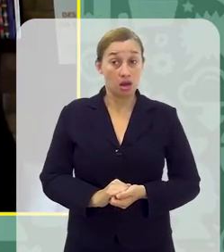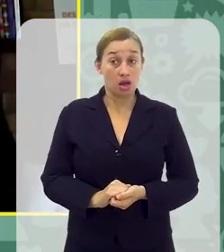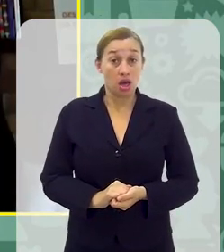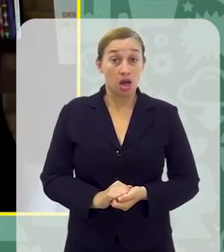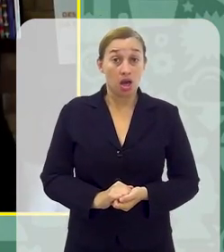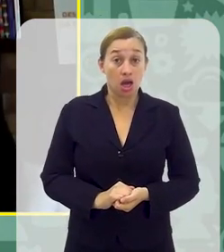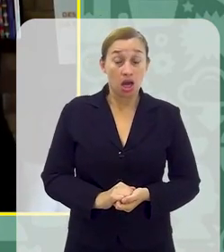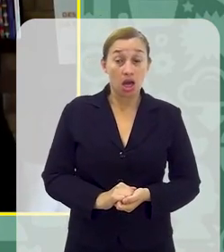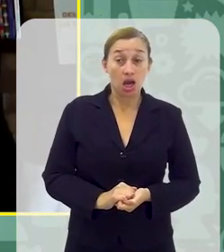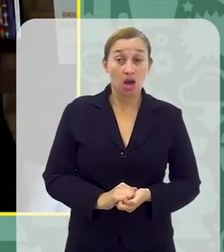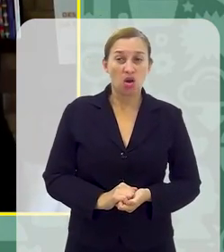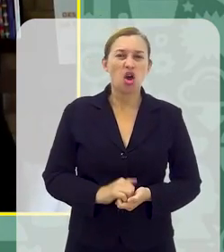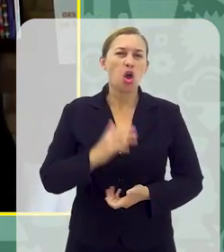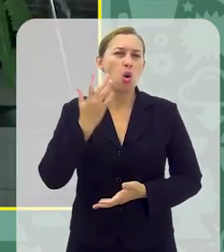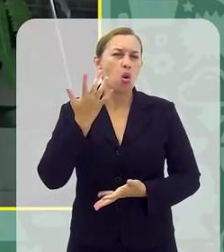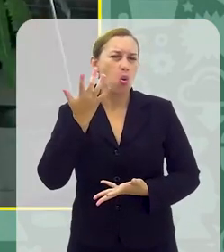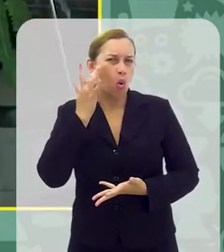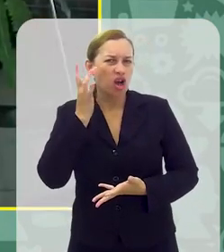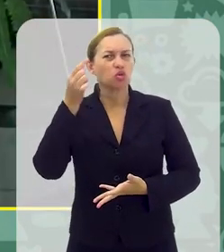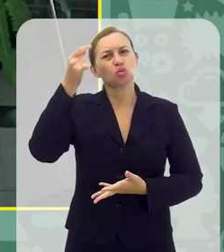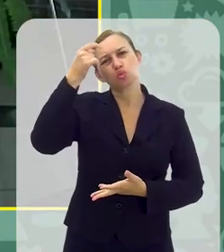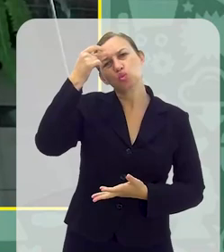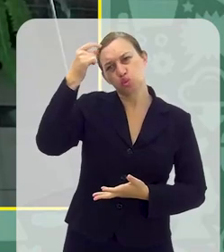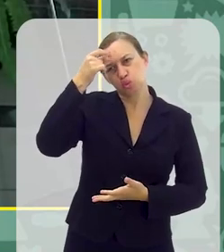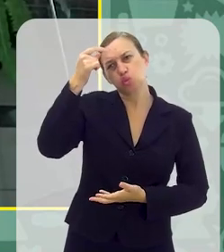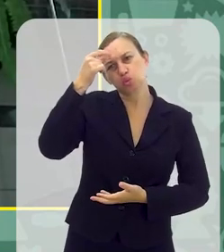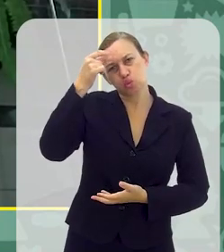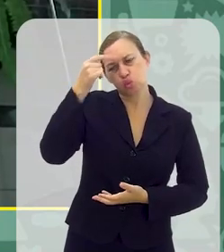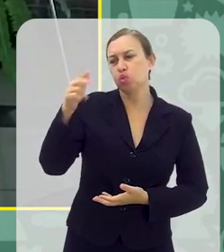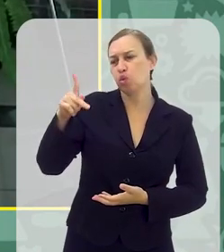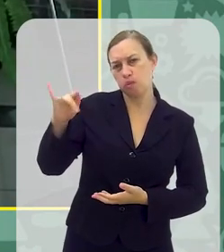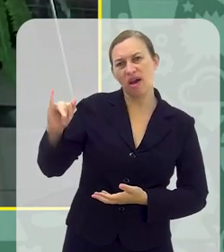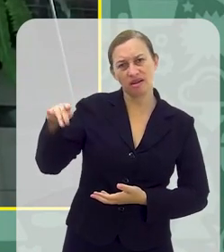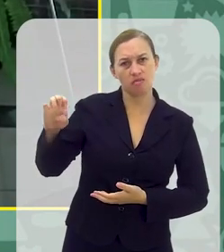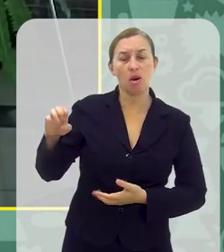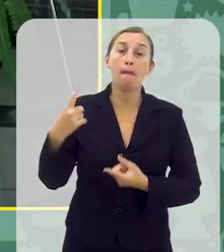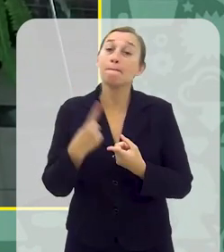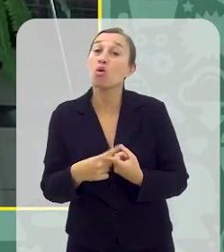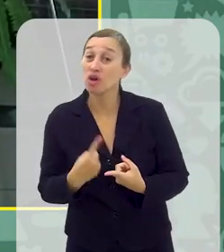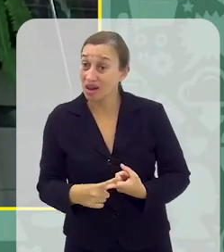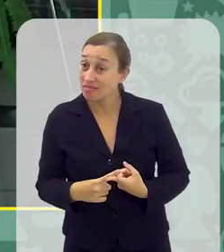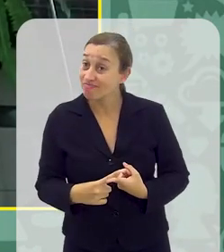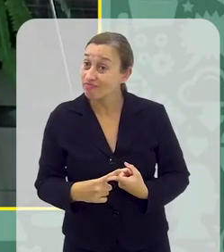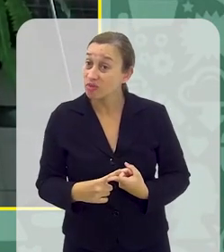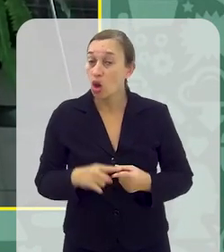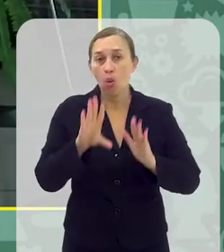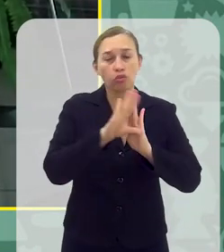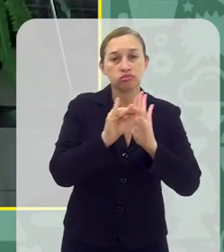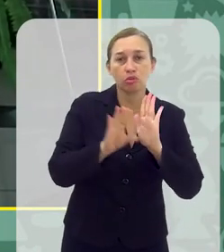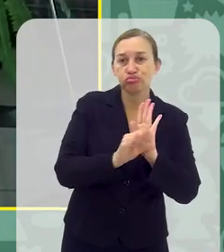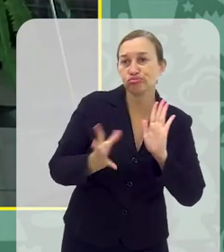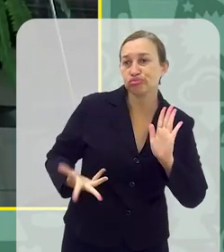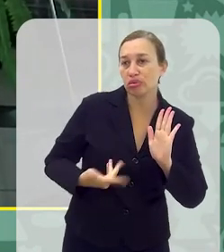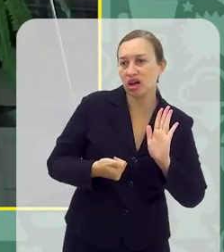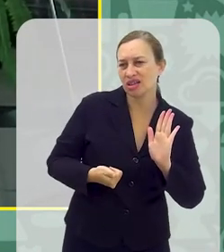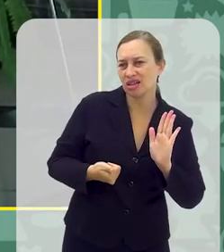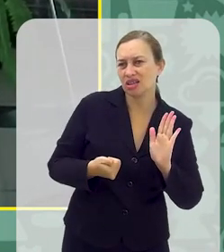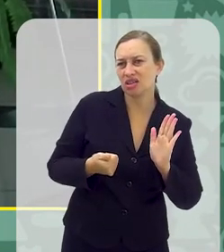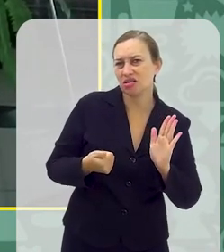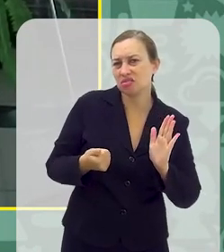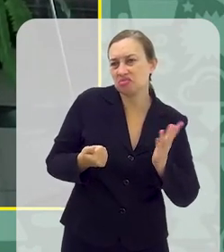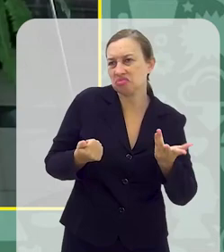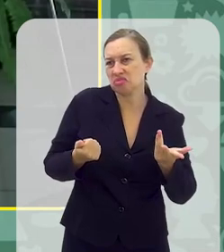Olha, eu acho que tem muito do bom senso, né, do pai e da mãe, porque o conteúdo de qualidade é